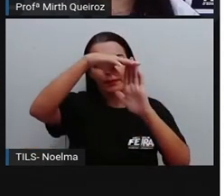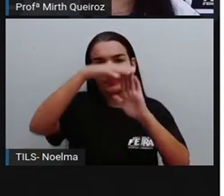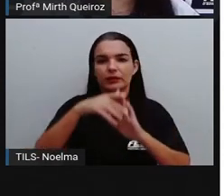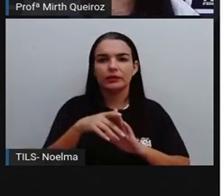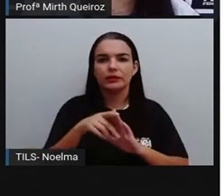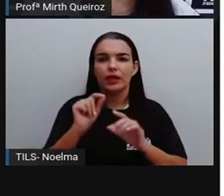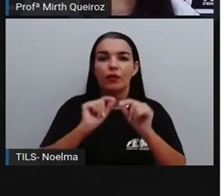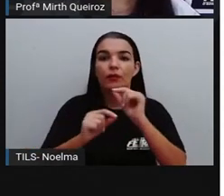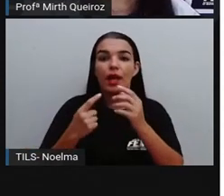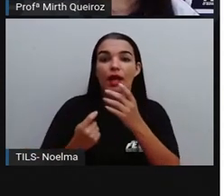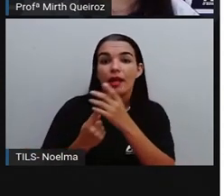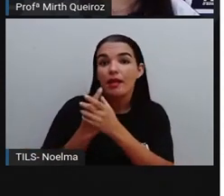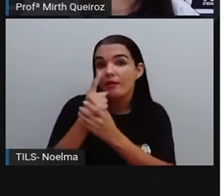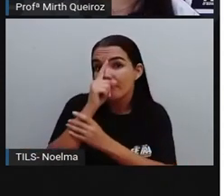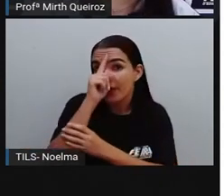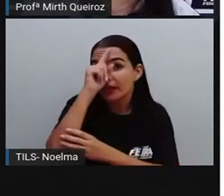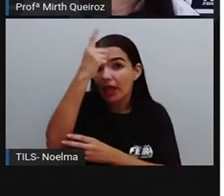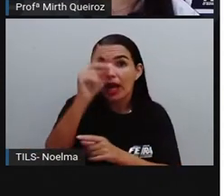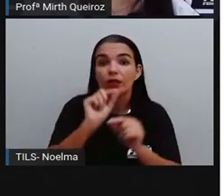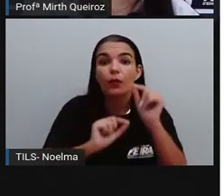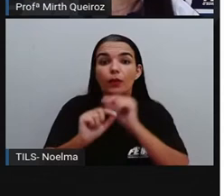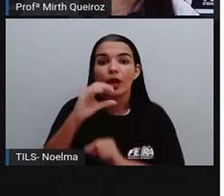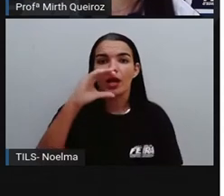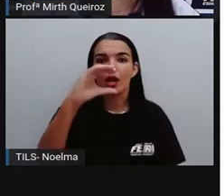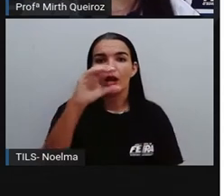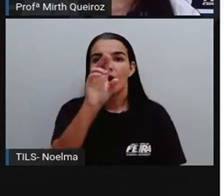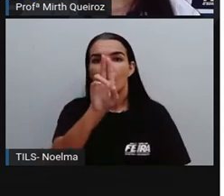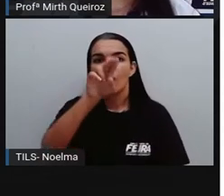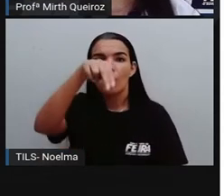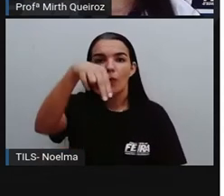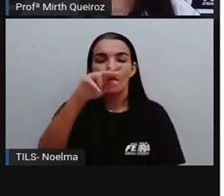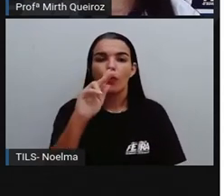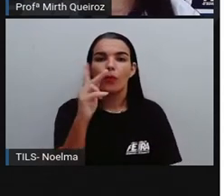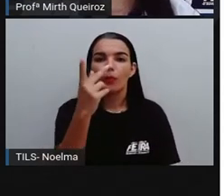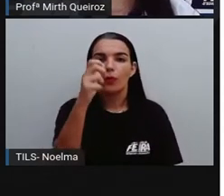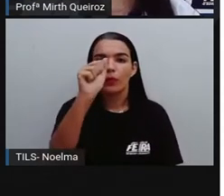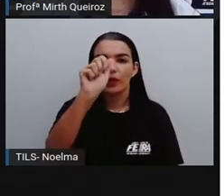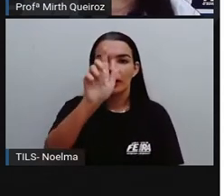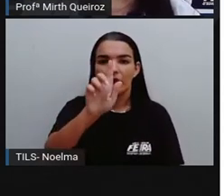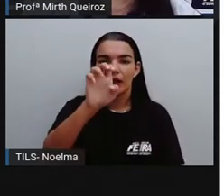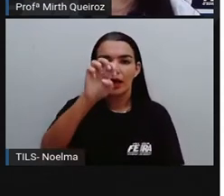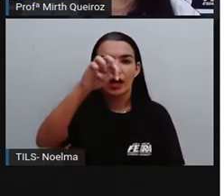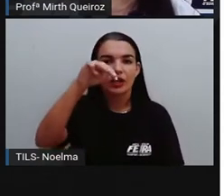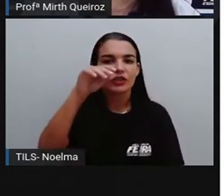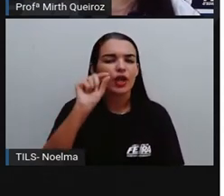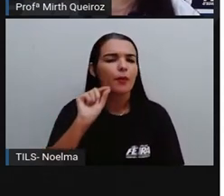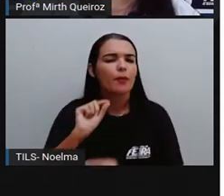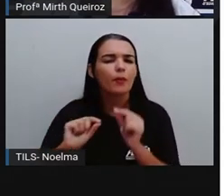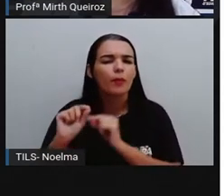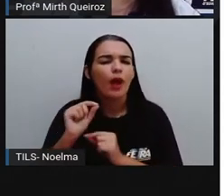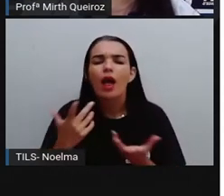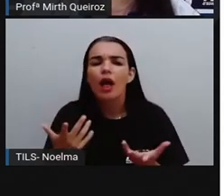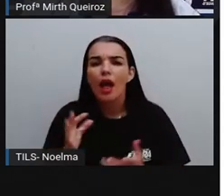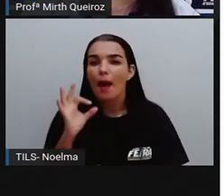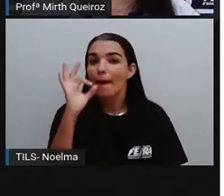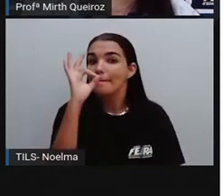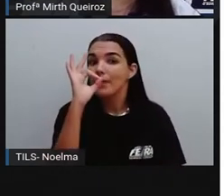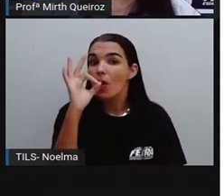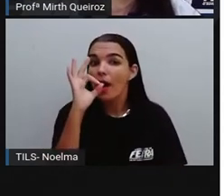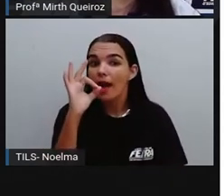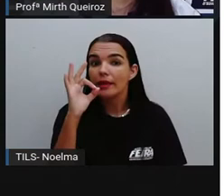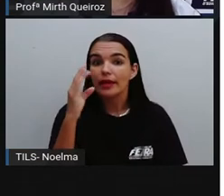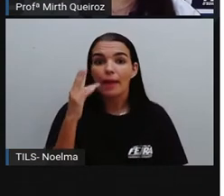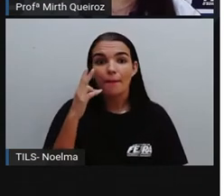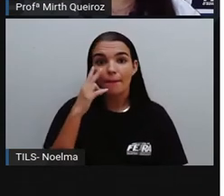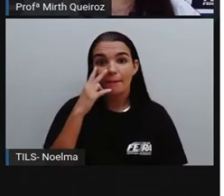cunhagem. As moedas, elas passam a ser identificadas por imagens gravadas em relevo,